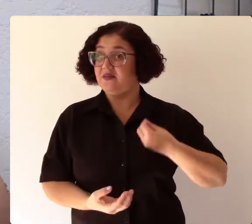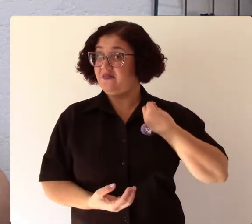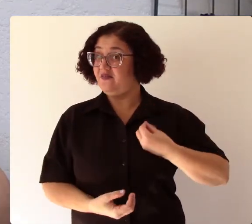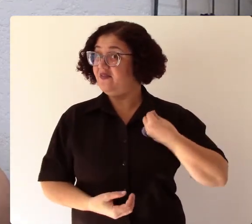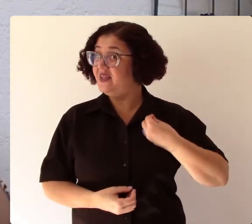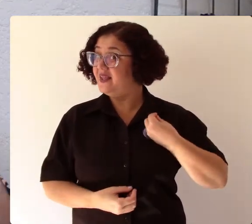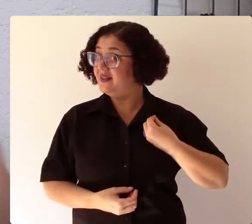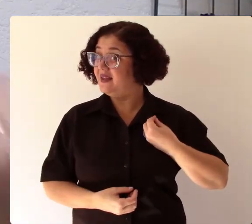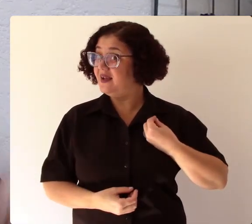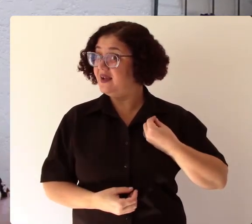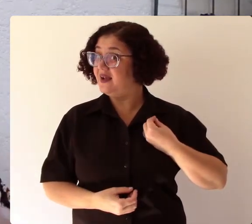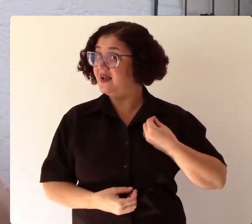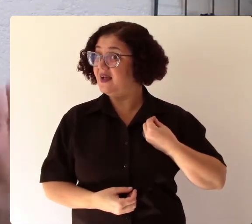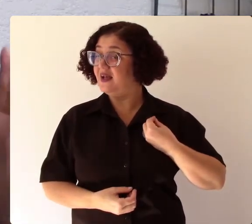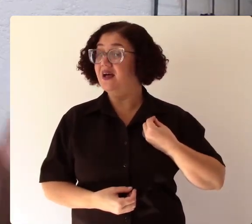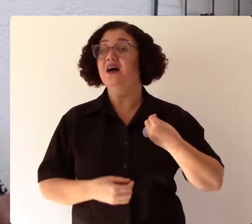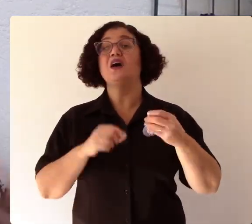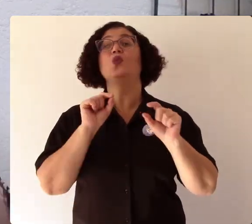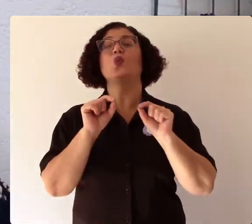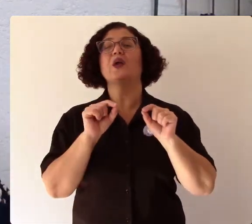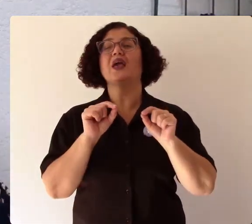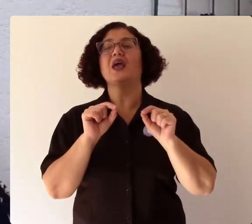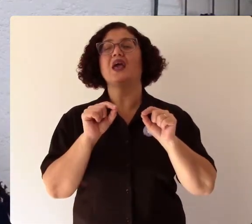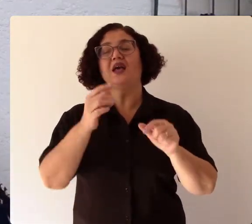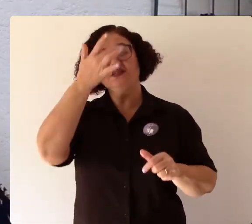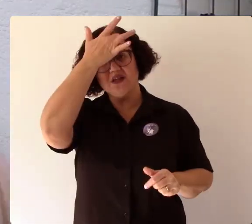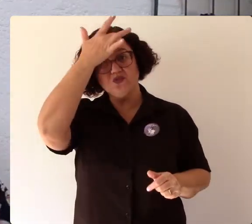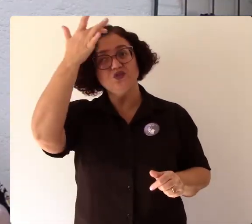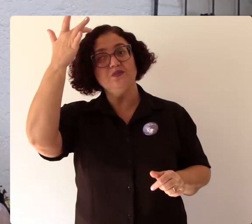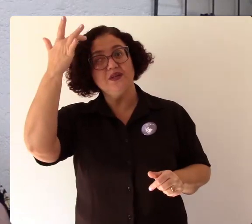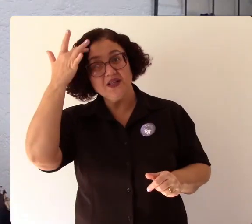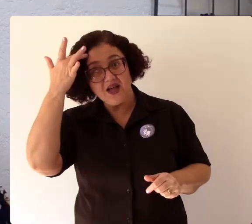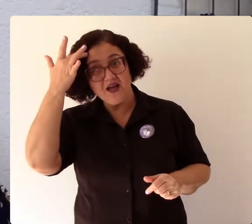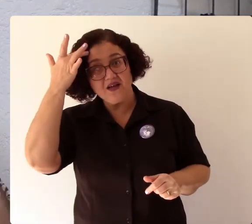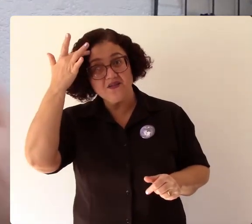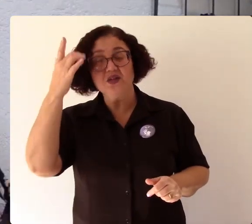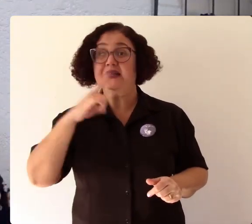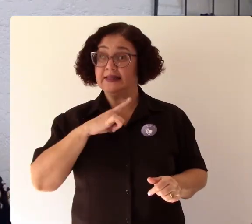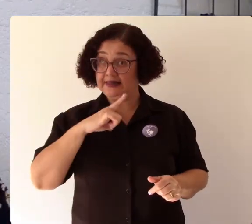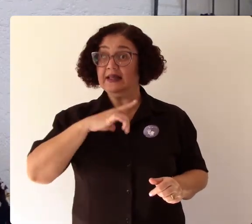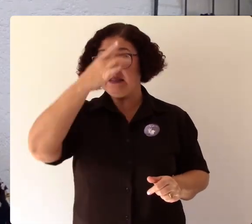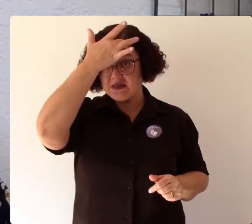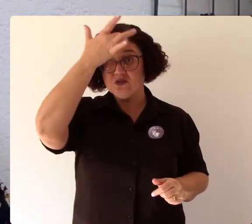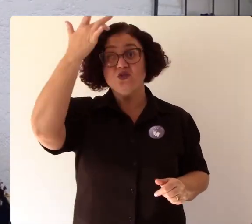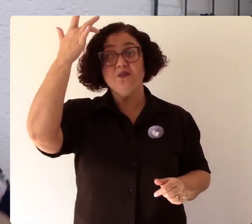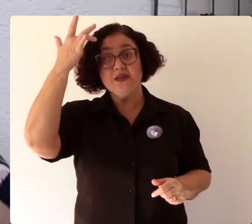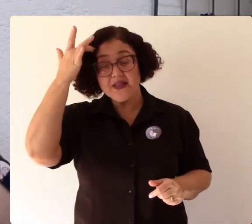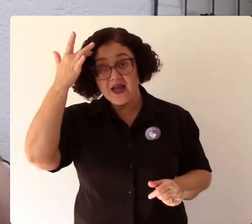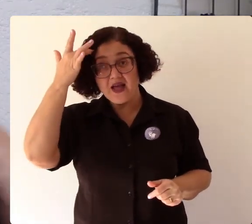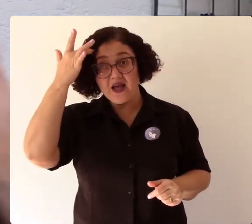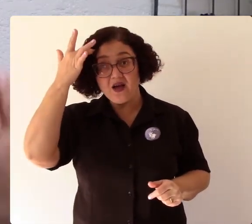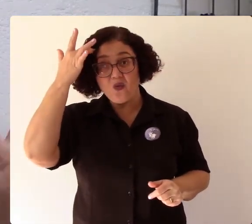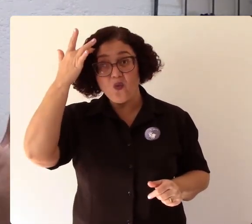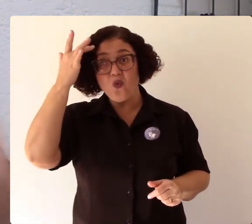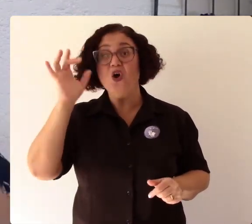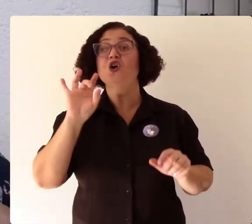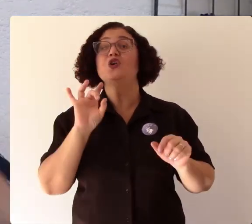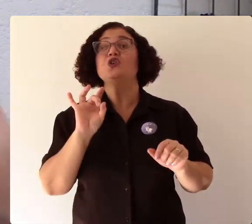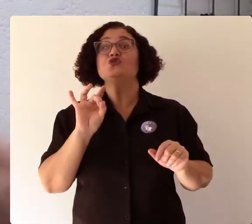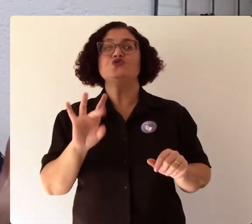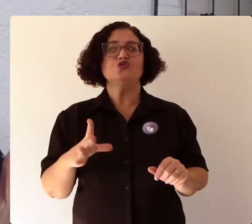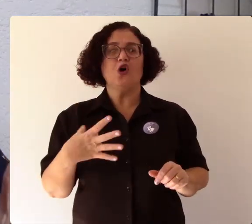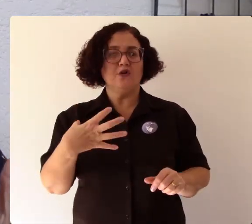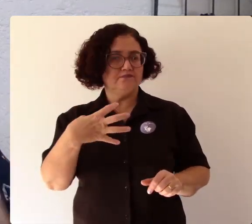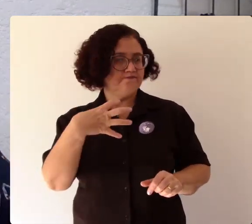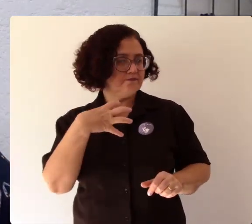a saúde mental a vida e por conseguinte ter saúde mental não é ter um estado né em que a